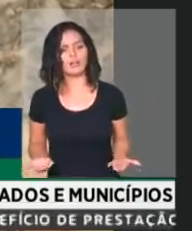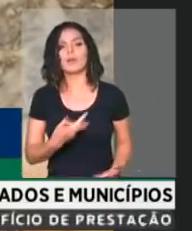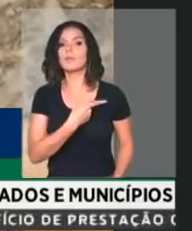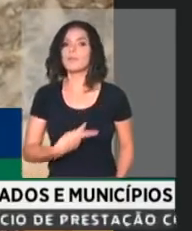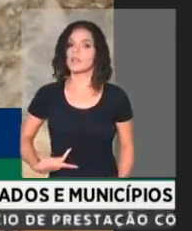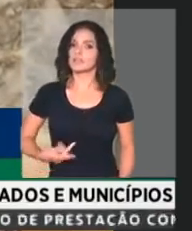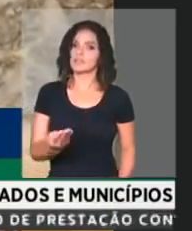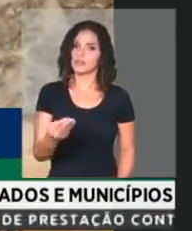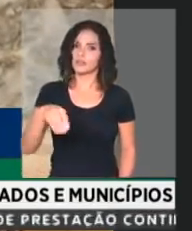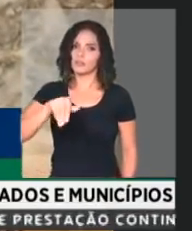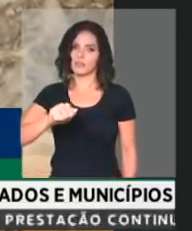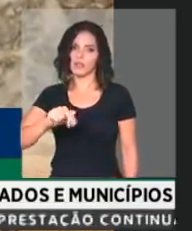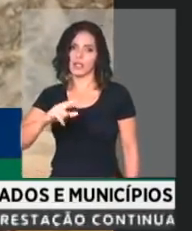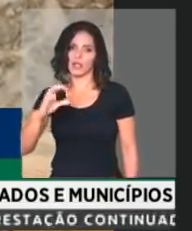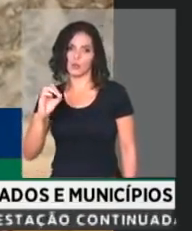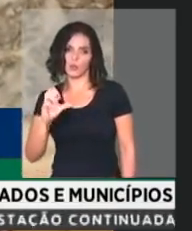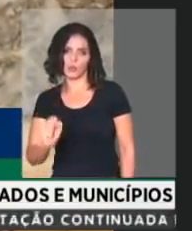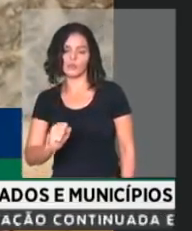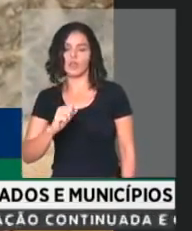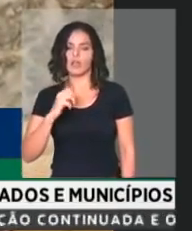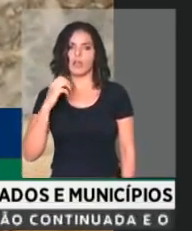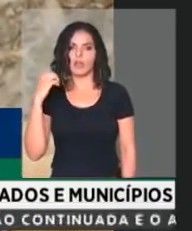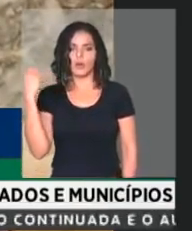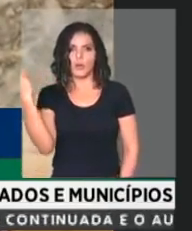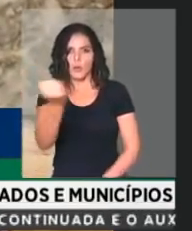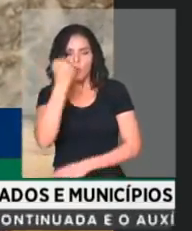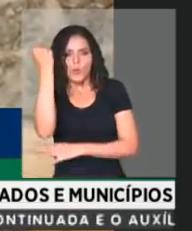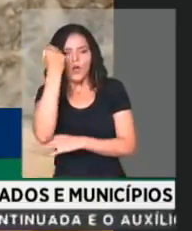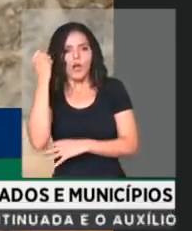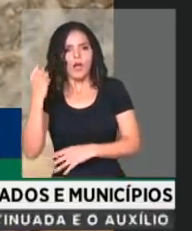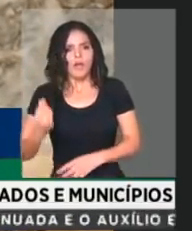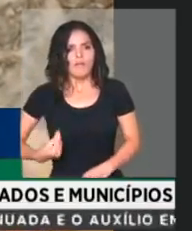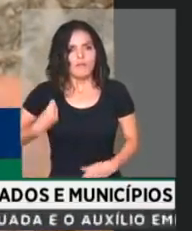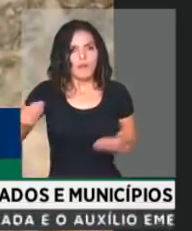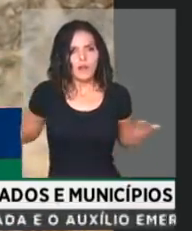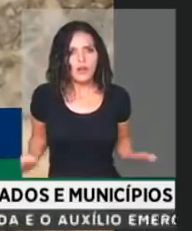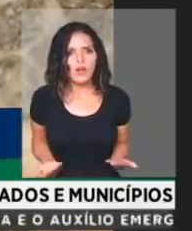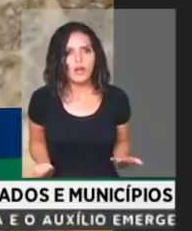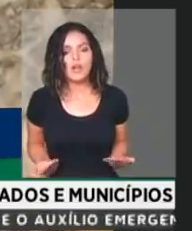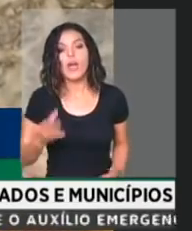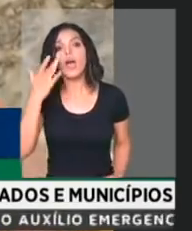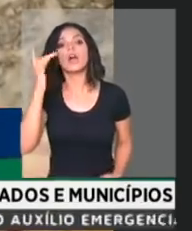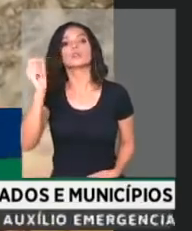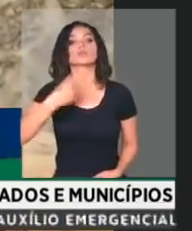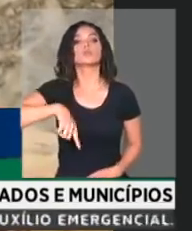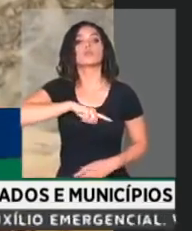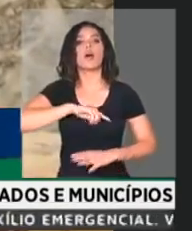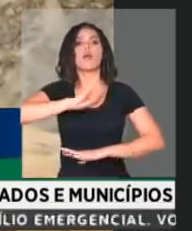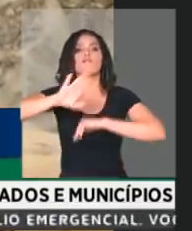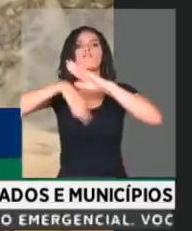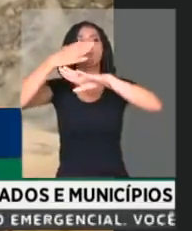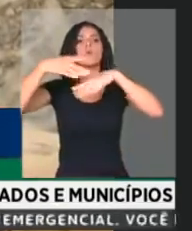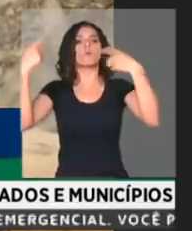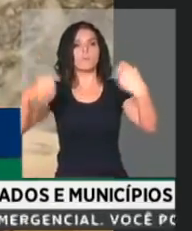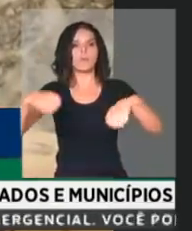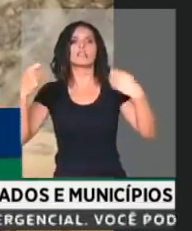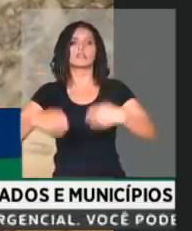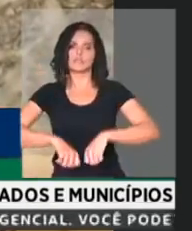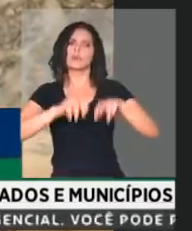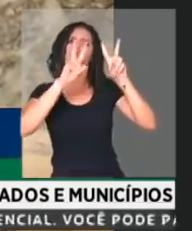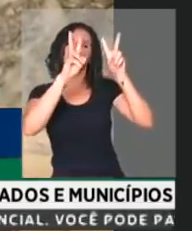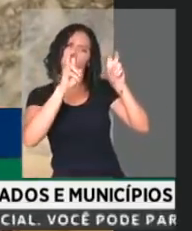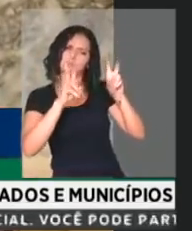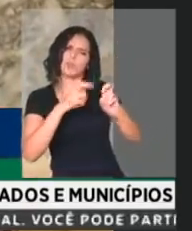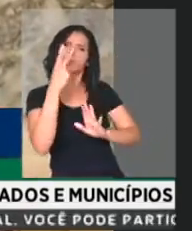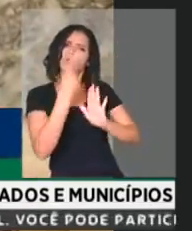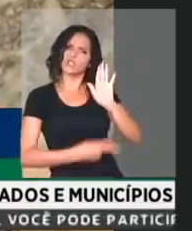Presidente Marcos Pereira, acho gravíssimo o que nós estamos vivendo. Acho que o Congresso tem que evoluir, tem que avançar para os projetos, mas